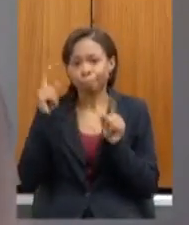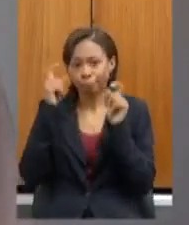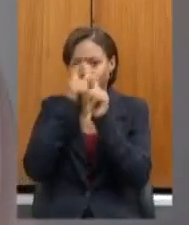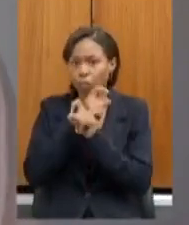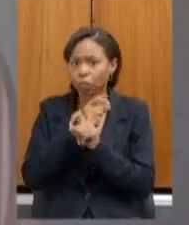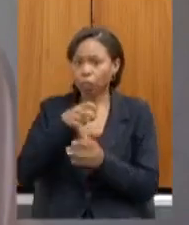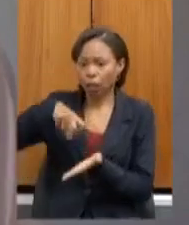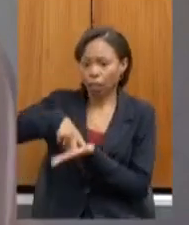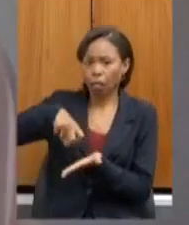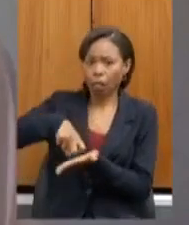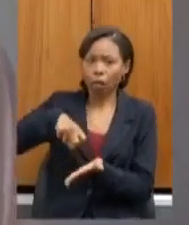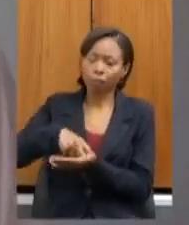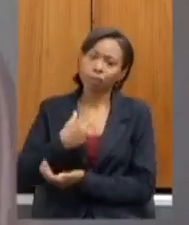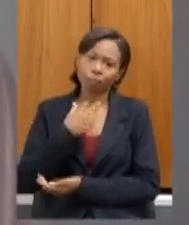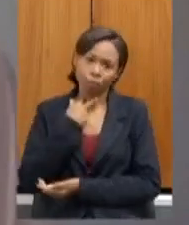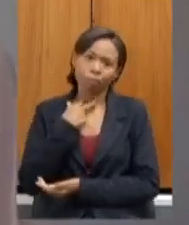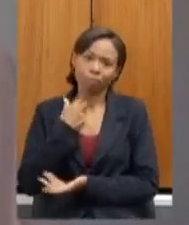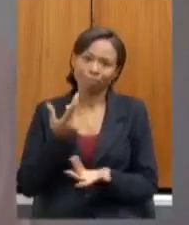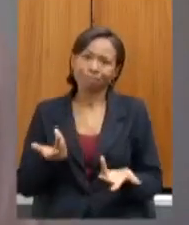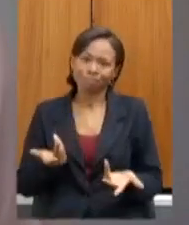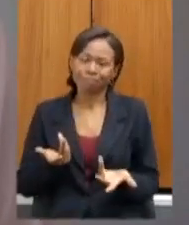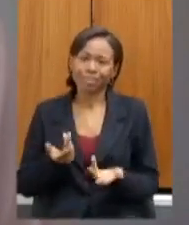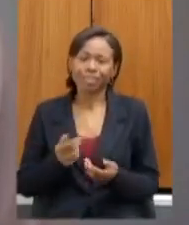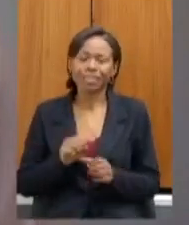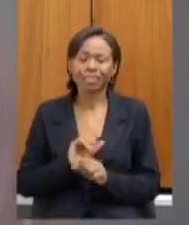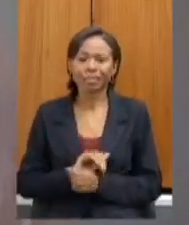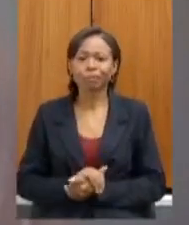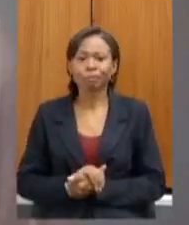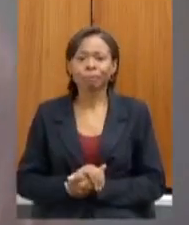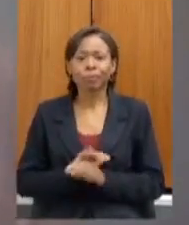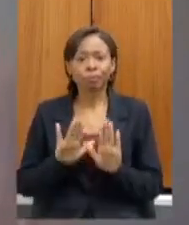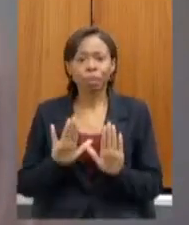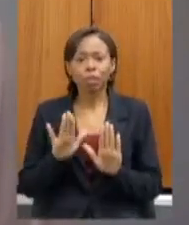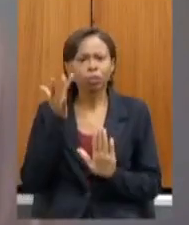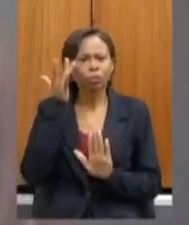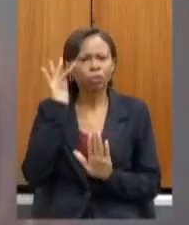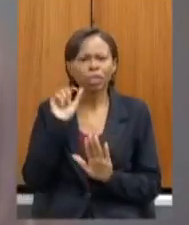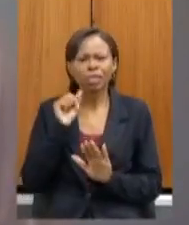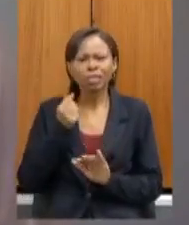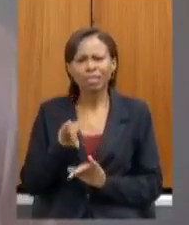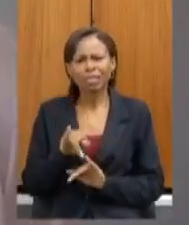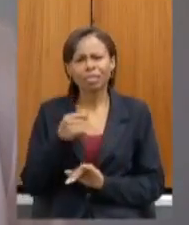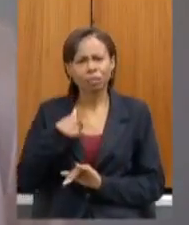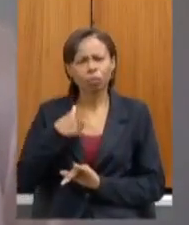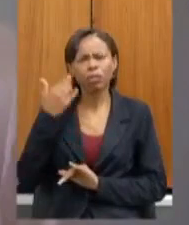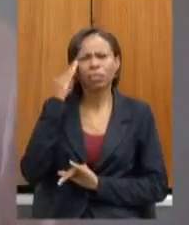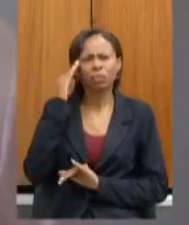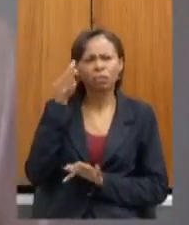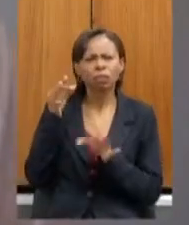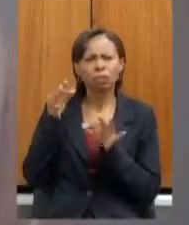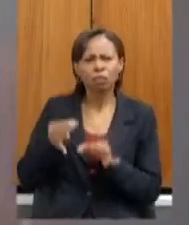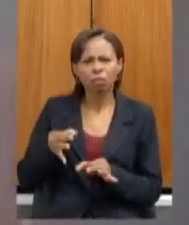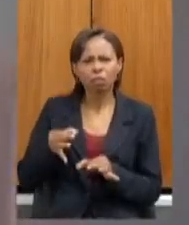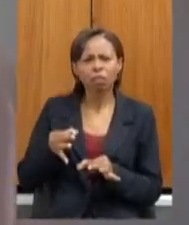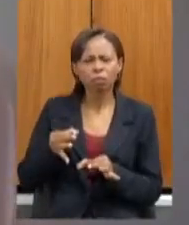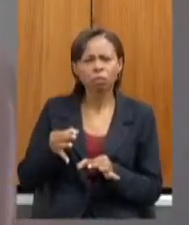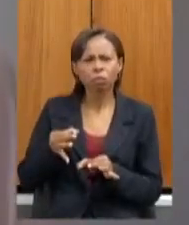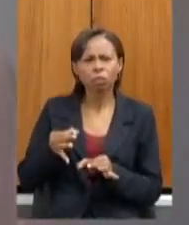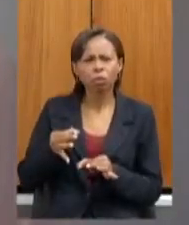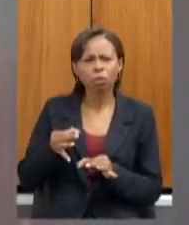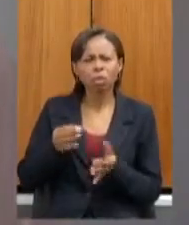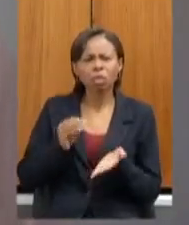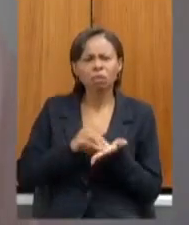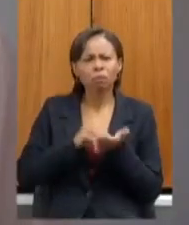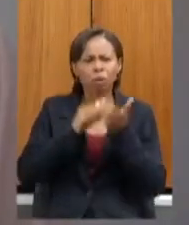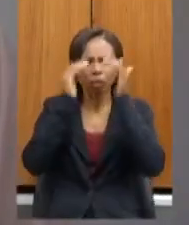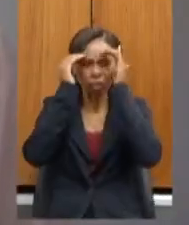ser penalizados para tanto portanto mas eu não sei se eu entendi bem essa situação de não cumprimento de carga horária